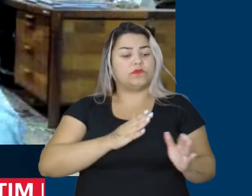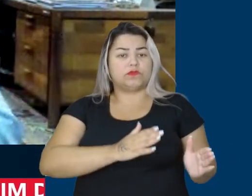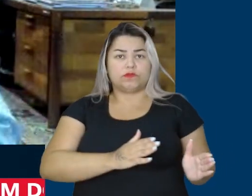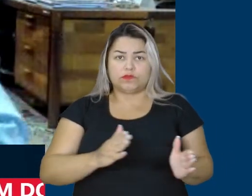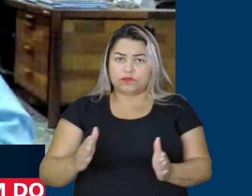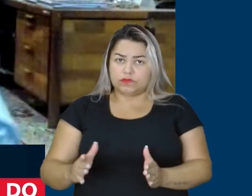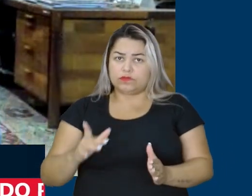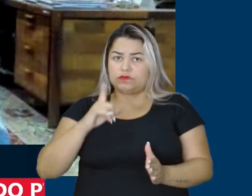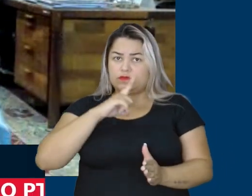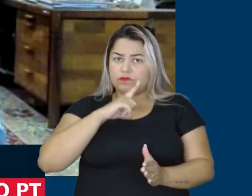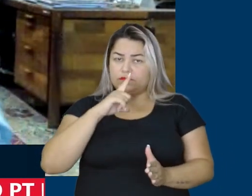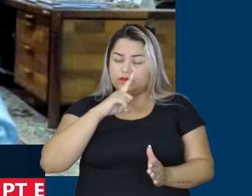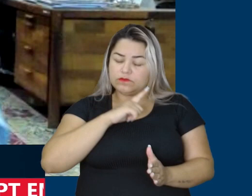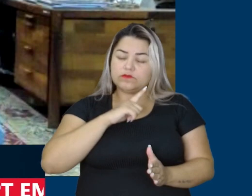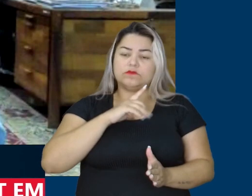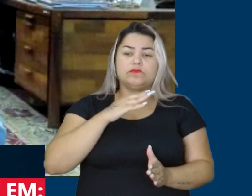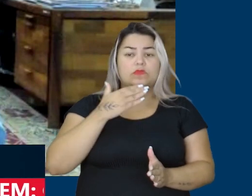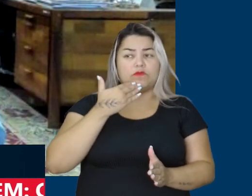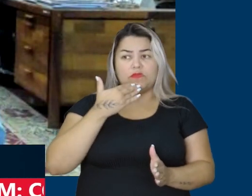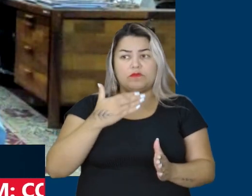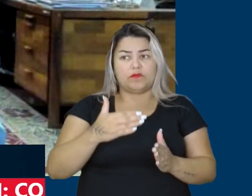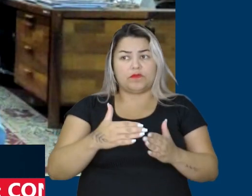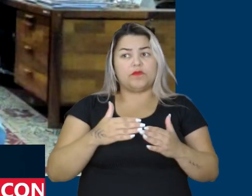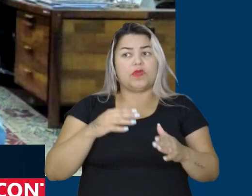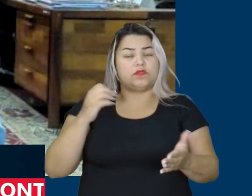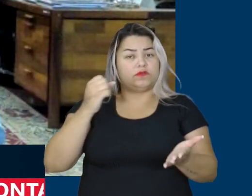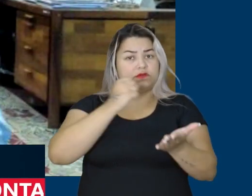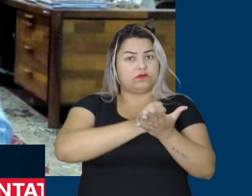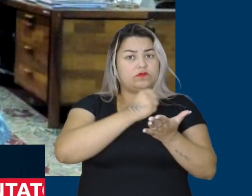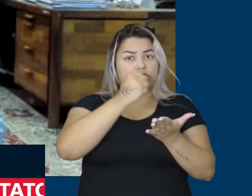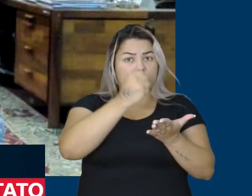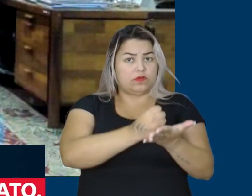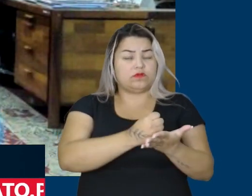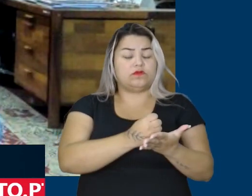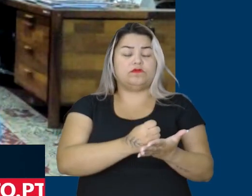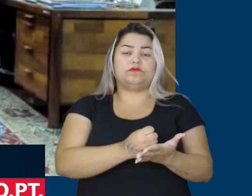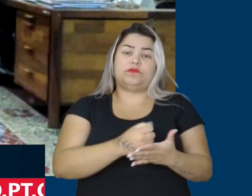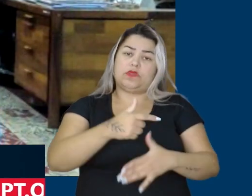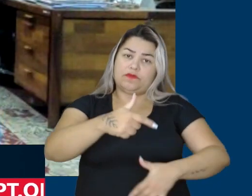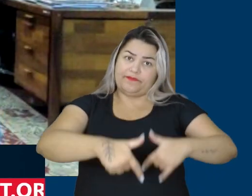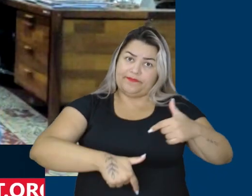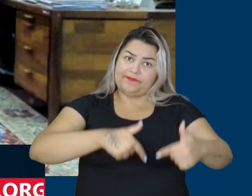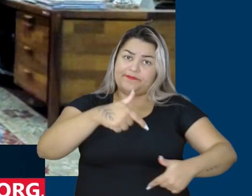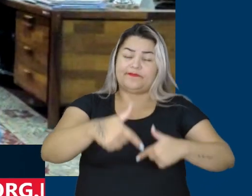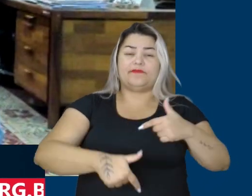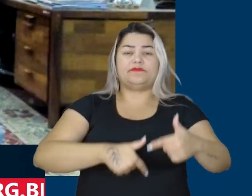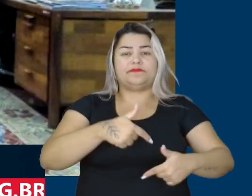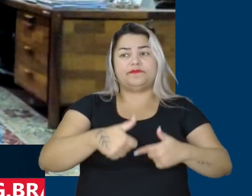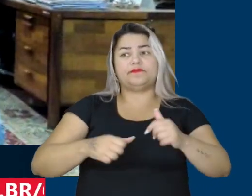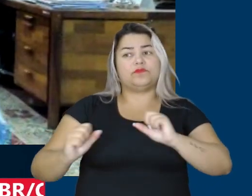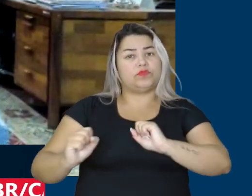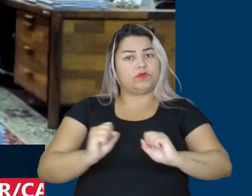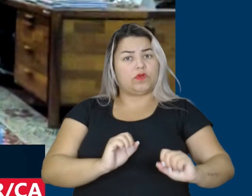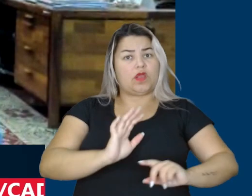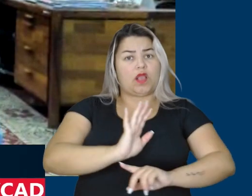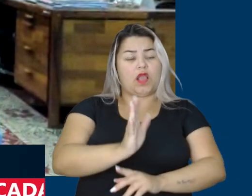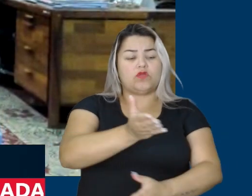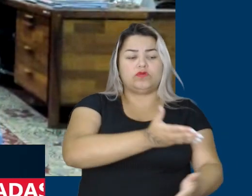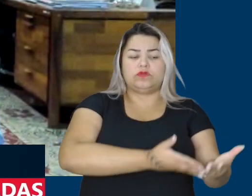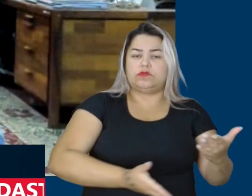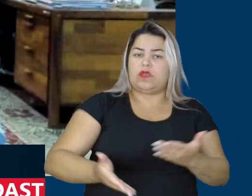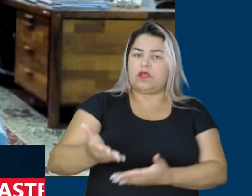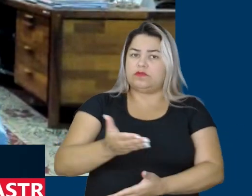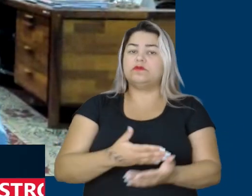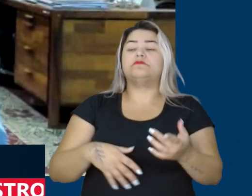tem demanda para ser contratado no mercado de trabalho e assim que nós podemos ajudar nesse processo.